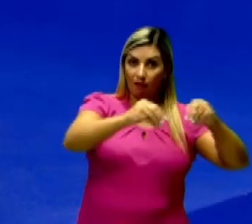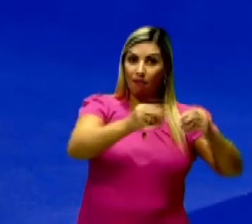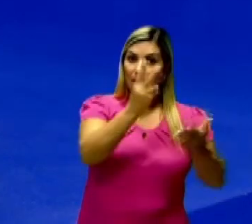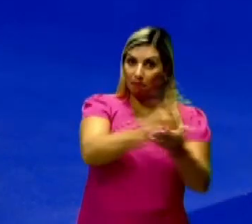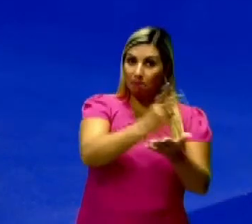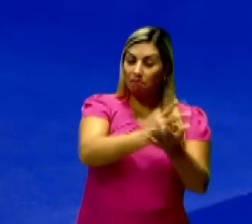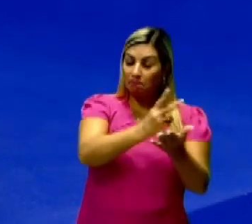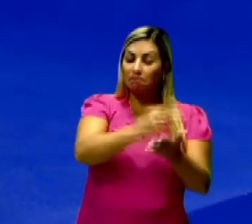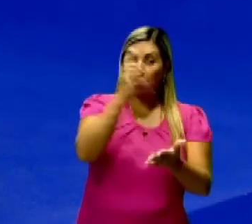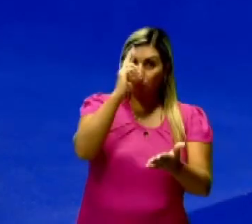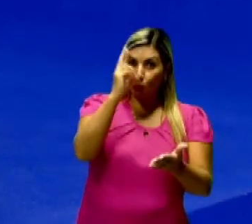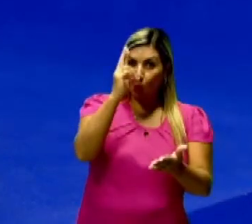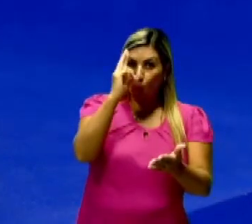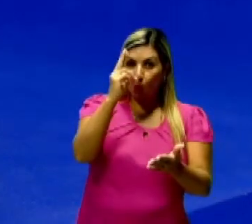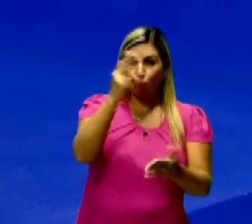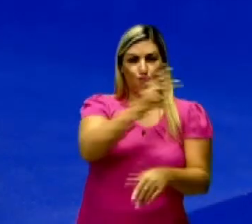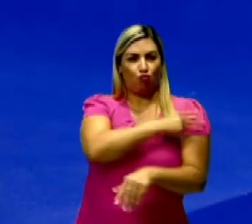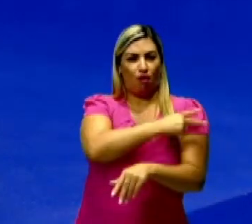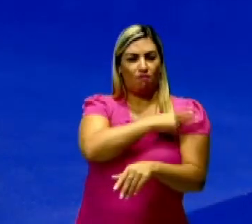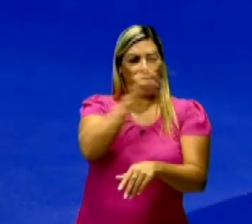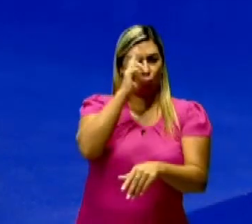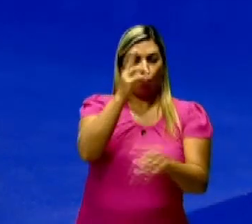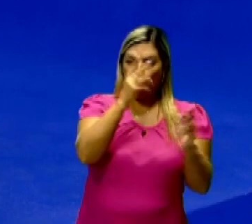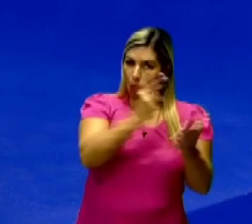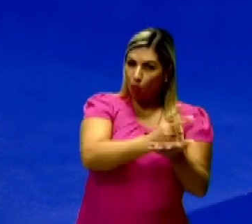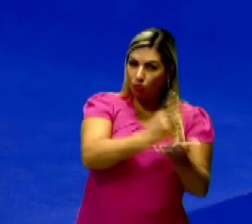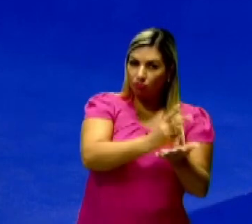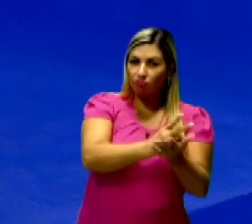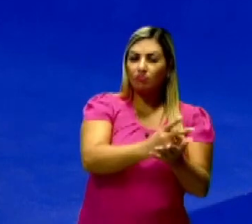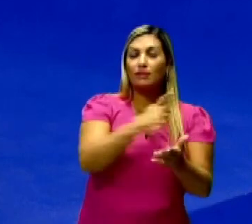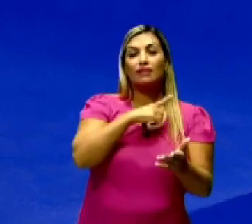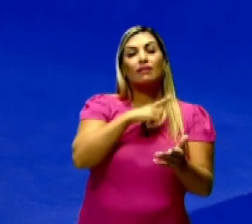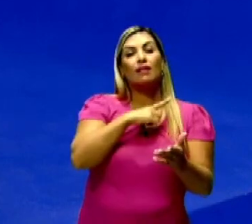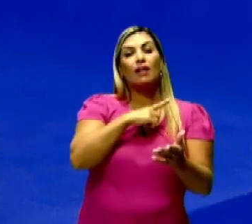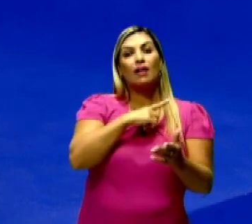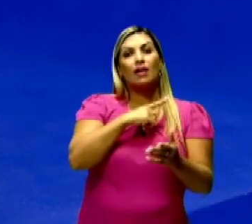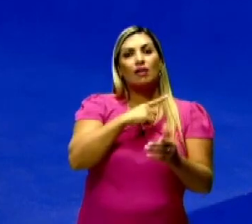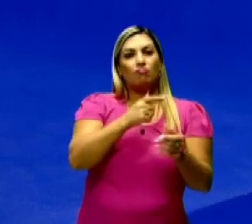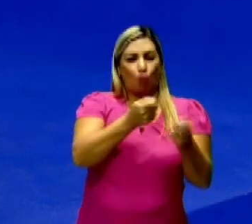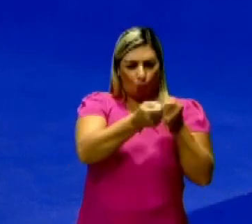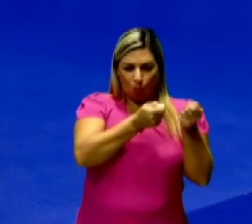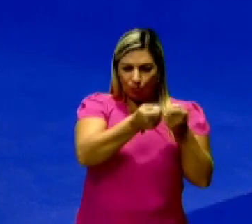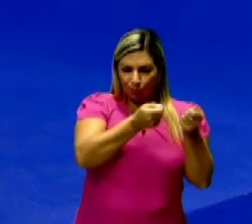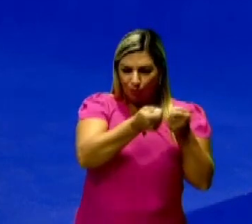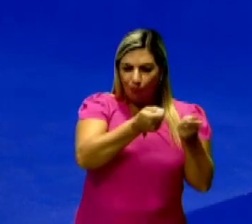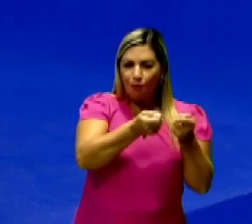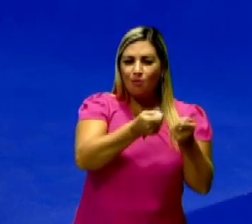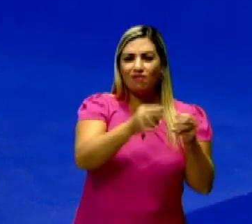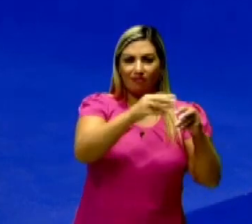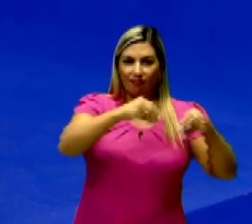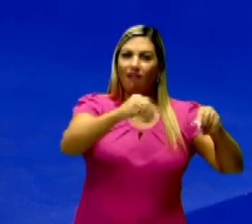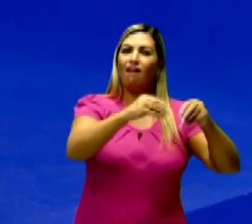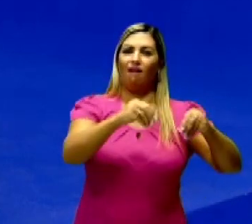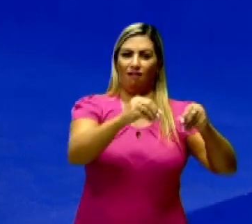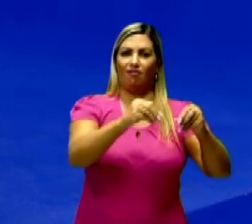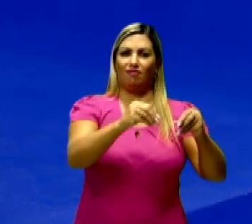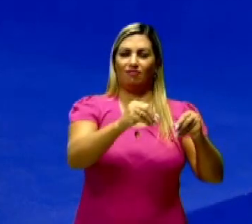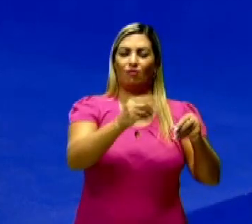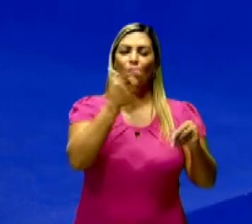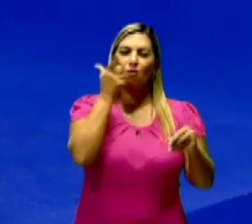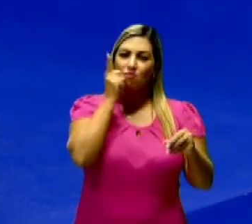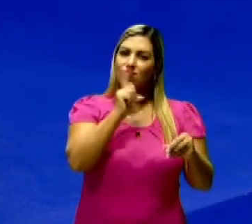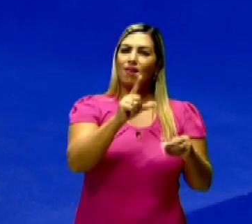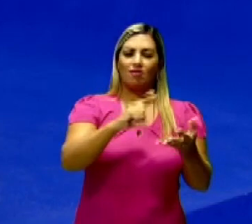que que agora eles se sentem donos dessa terra? Justamente porque eles começam a ter um certo domínio sobre a terra, tá? Um domínio